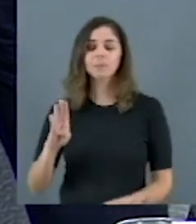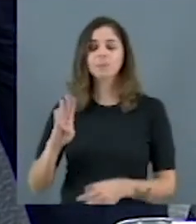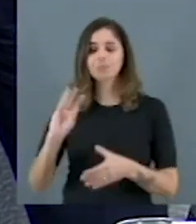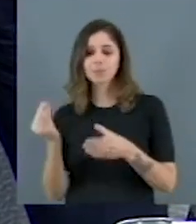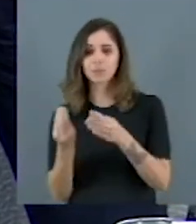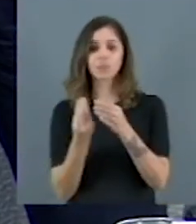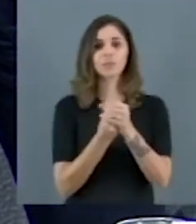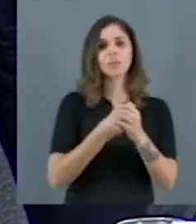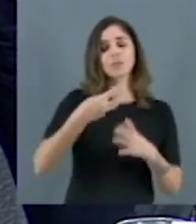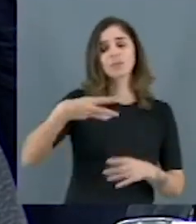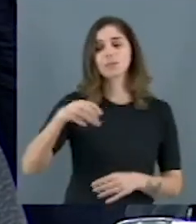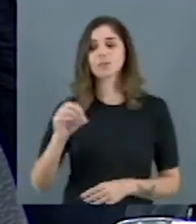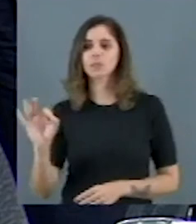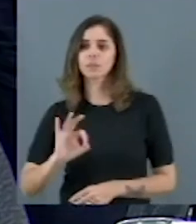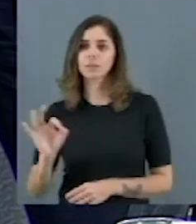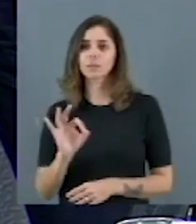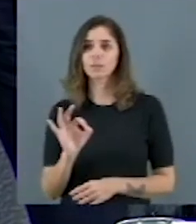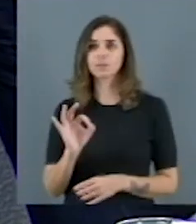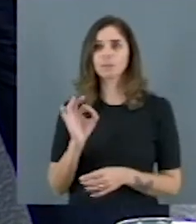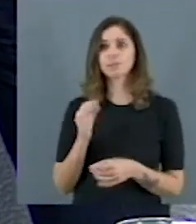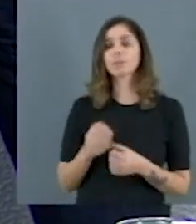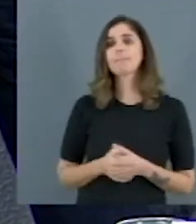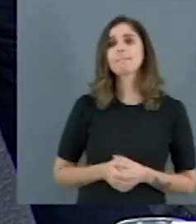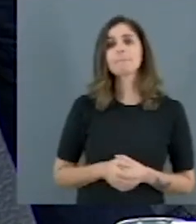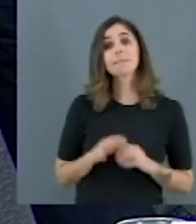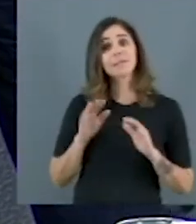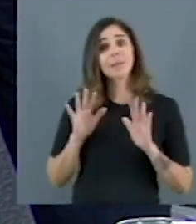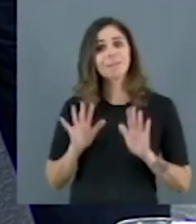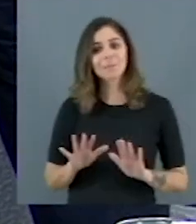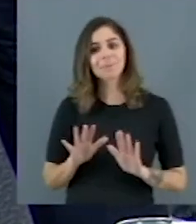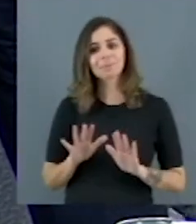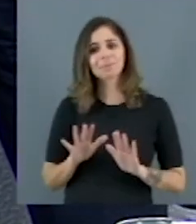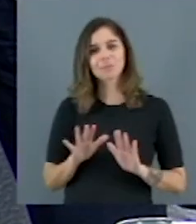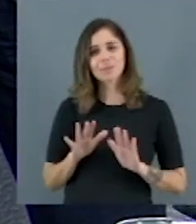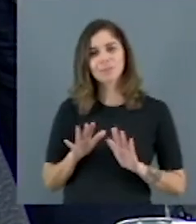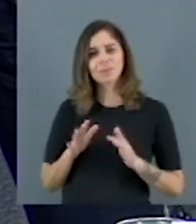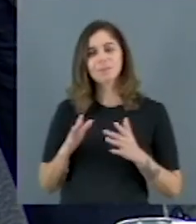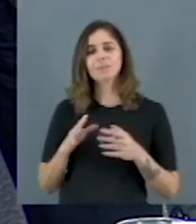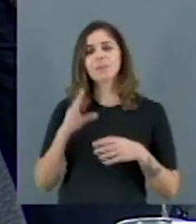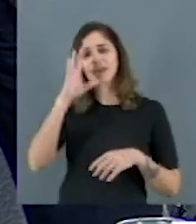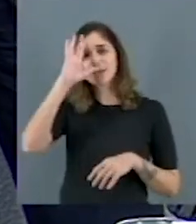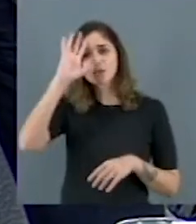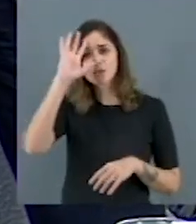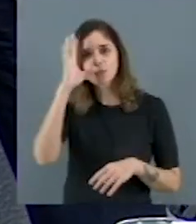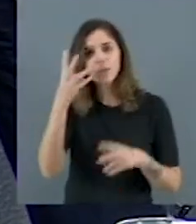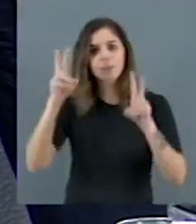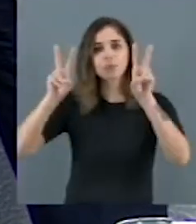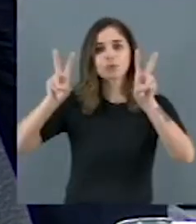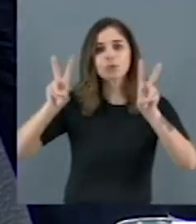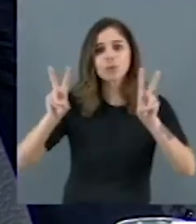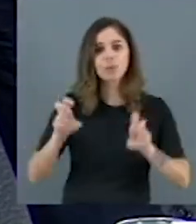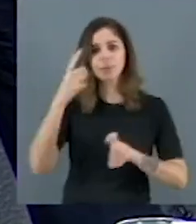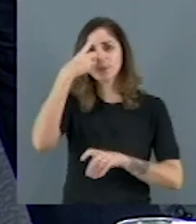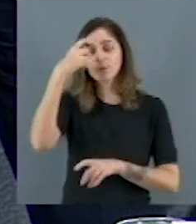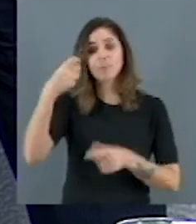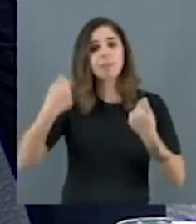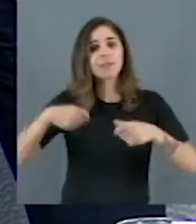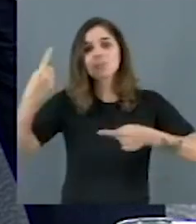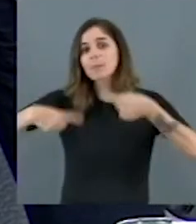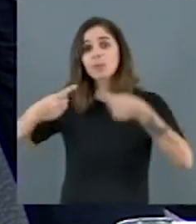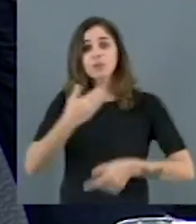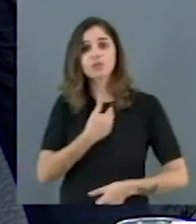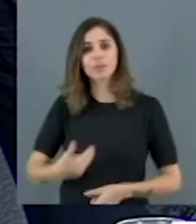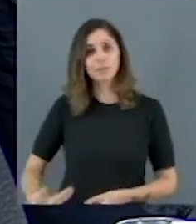restantes. Senhoras e senhores, para enfrentarmos o tema da violência, nós precisamos de uma política pública